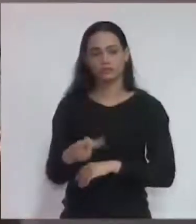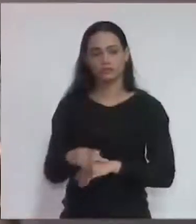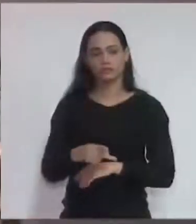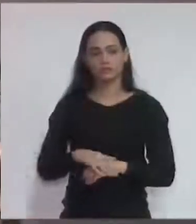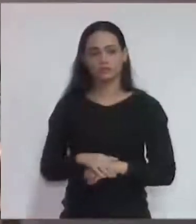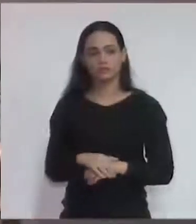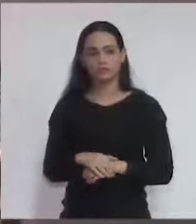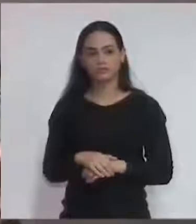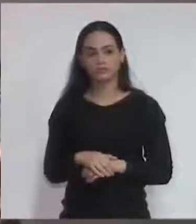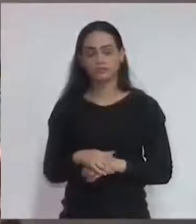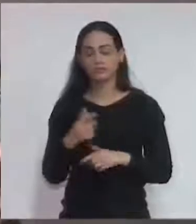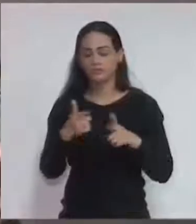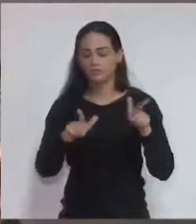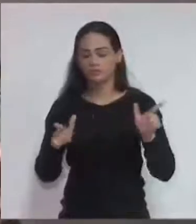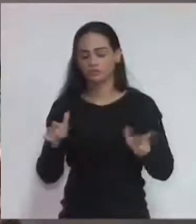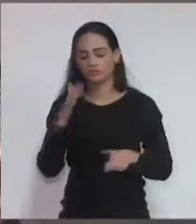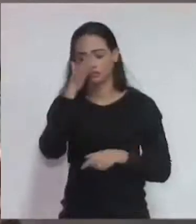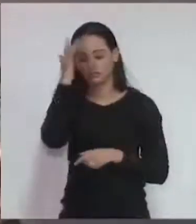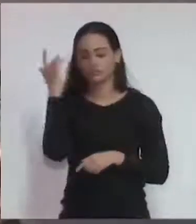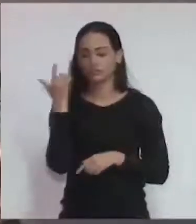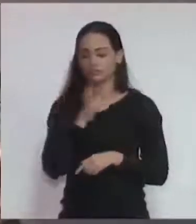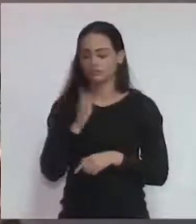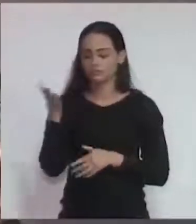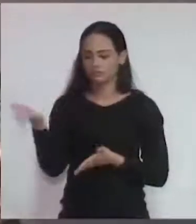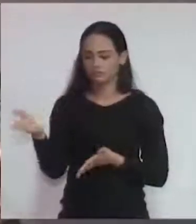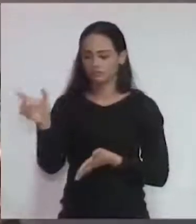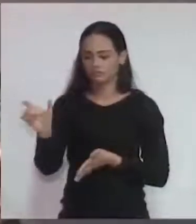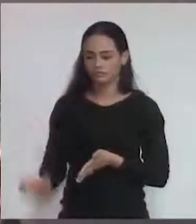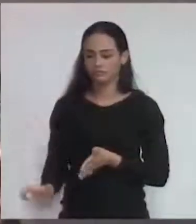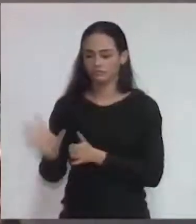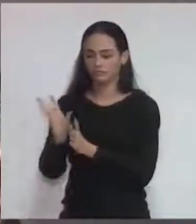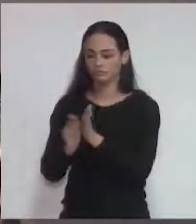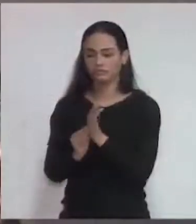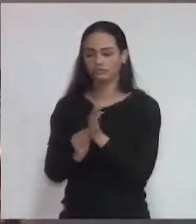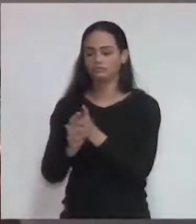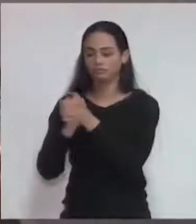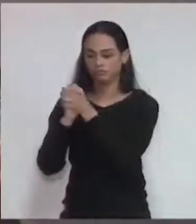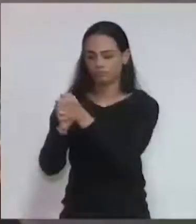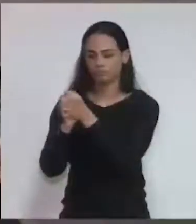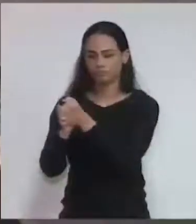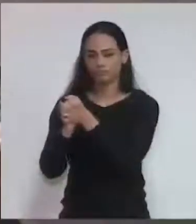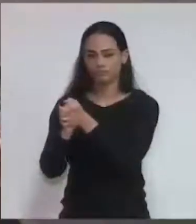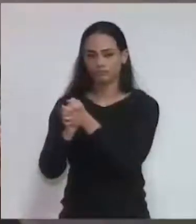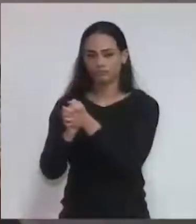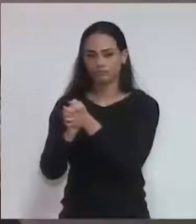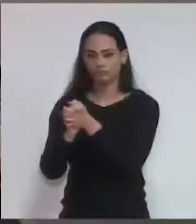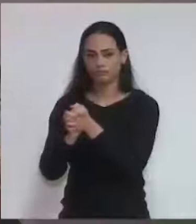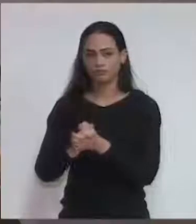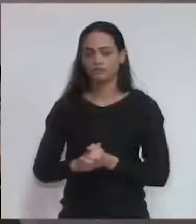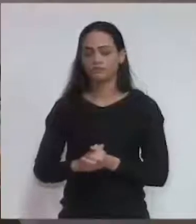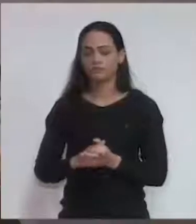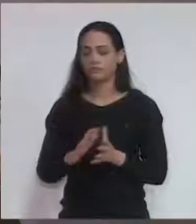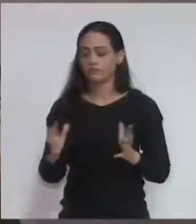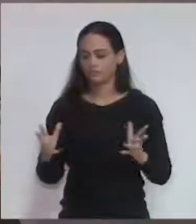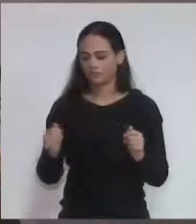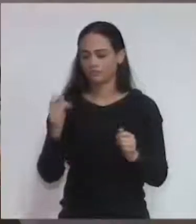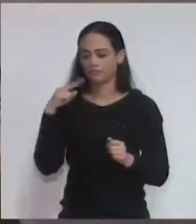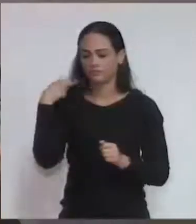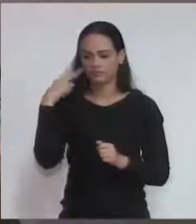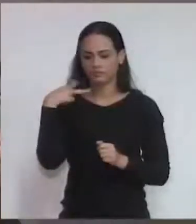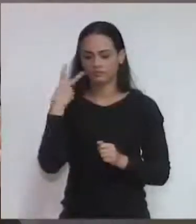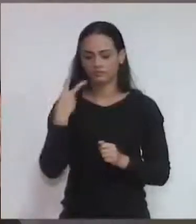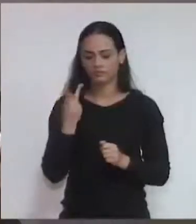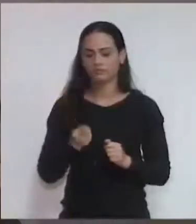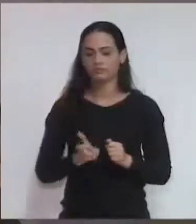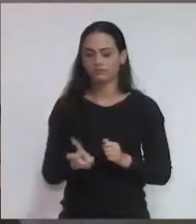vocês como exemplo. Parabéns. E conto sempre com esses vereadores que estaremos sempre à disposição para fazer o